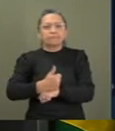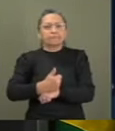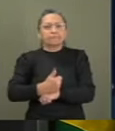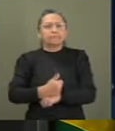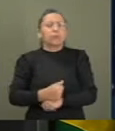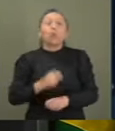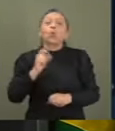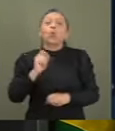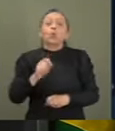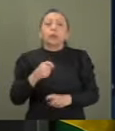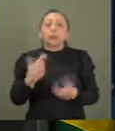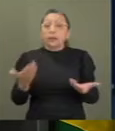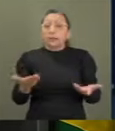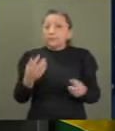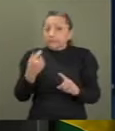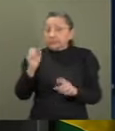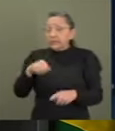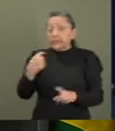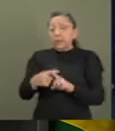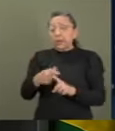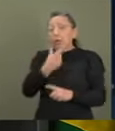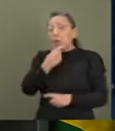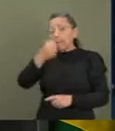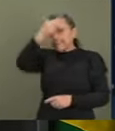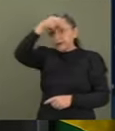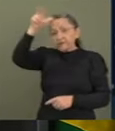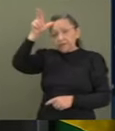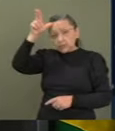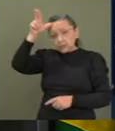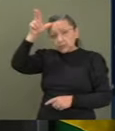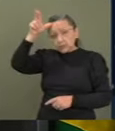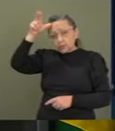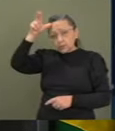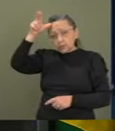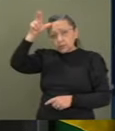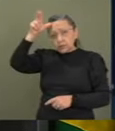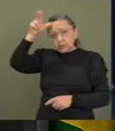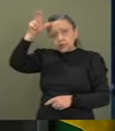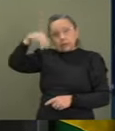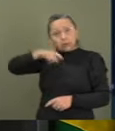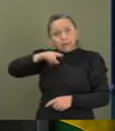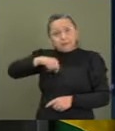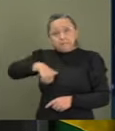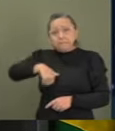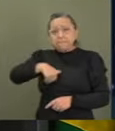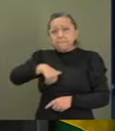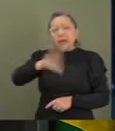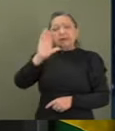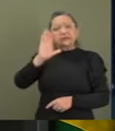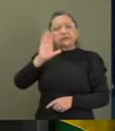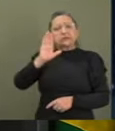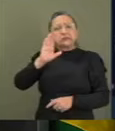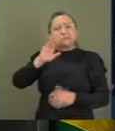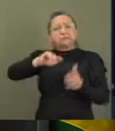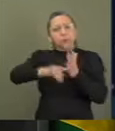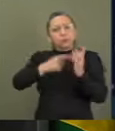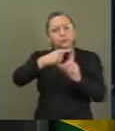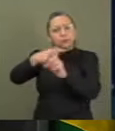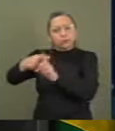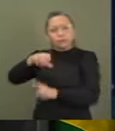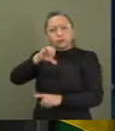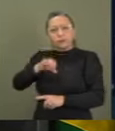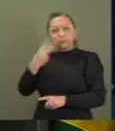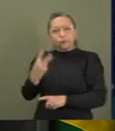o prefeito, com a maior aprovação no Brasil, 92% de aprovação, o